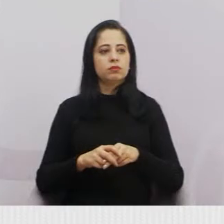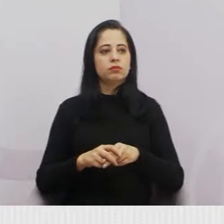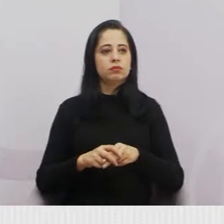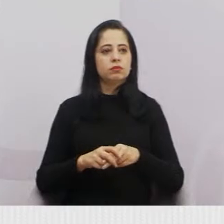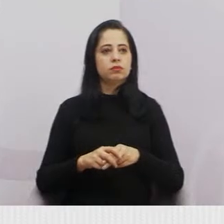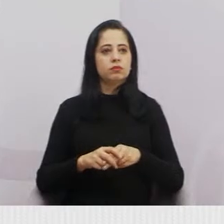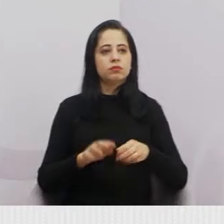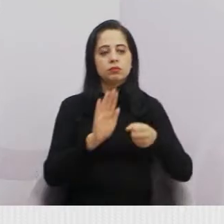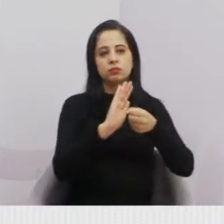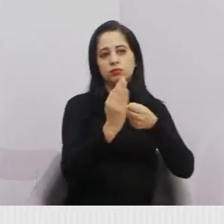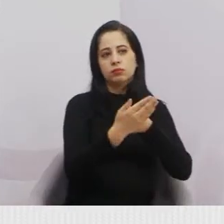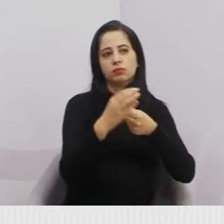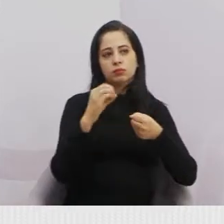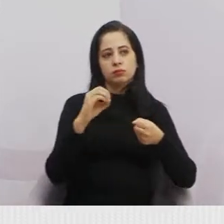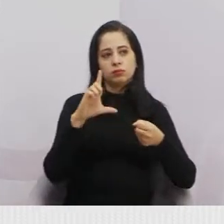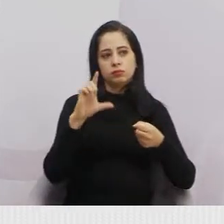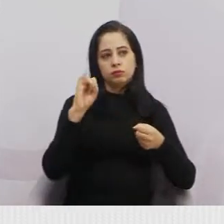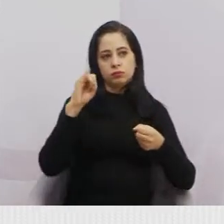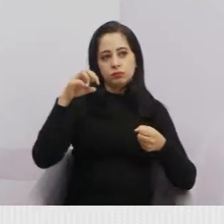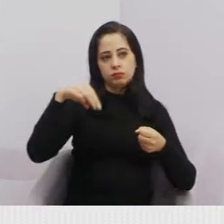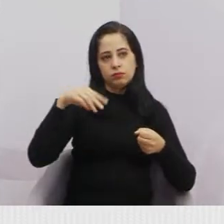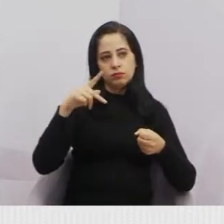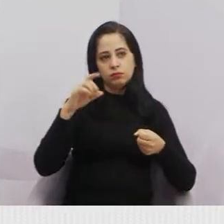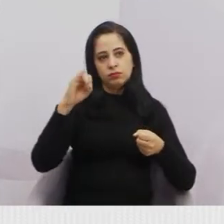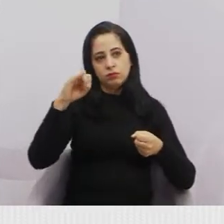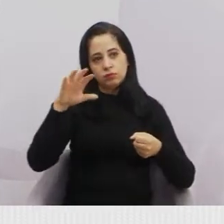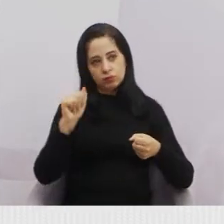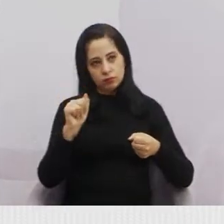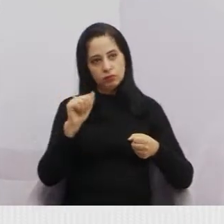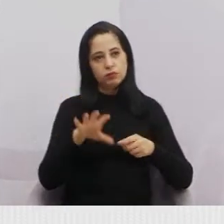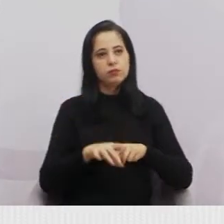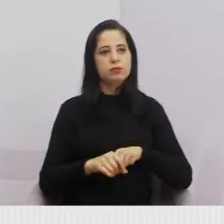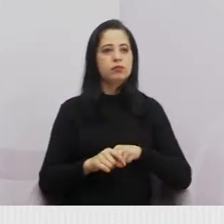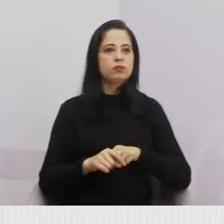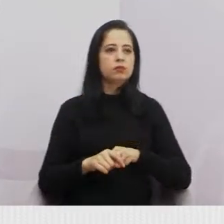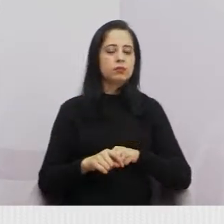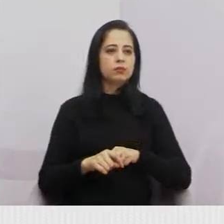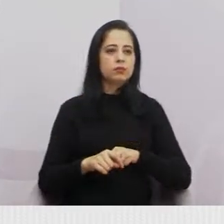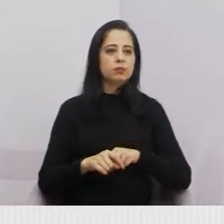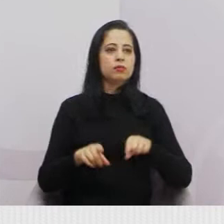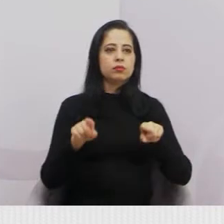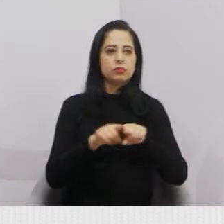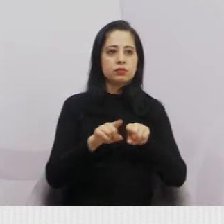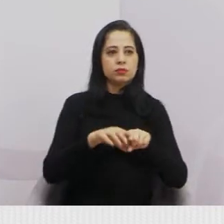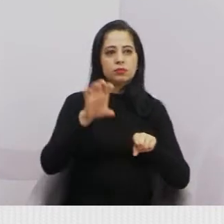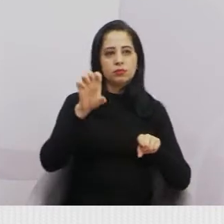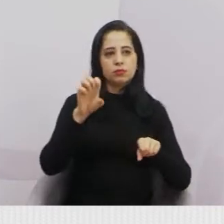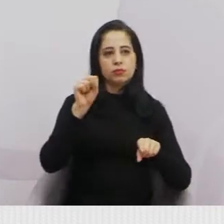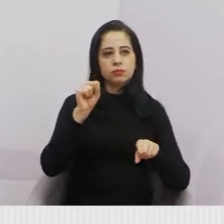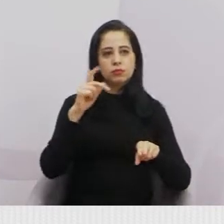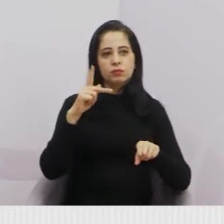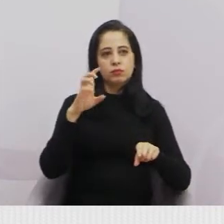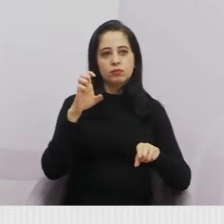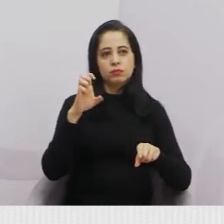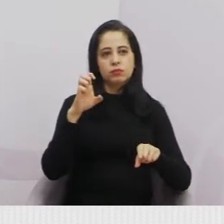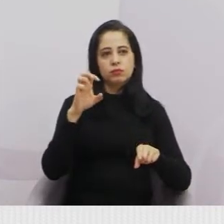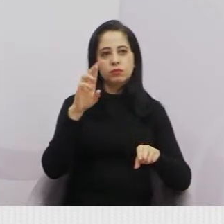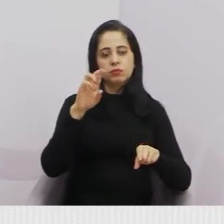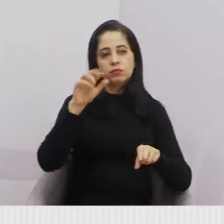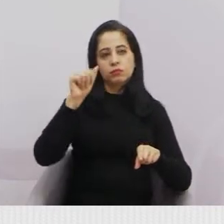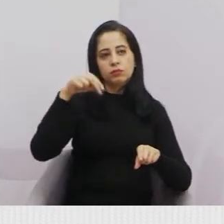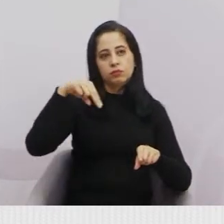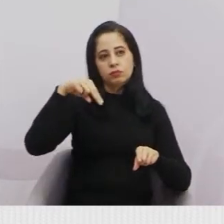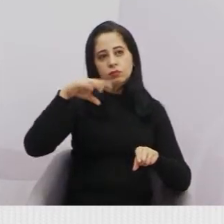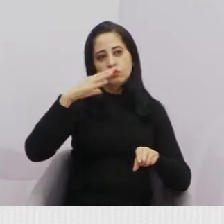Olímpia, vendo uma viela e também no Jardim Esperança, vendo